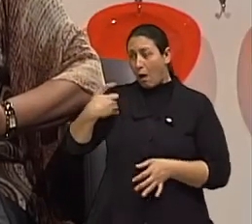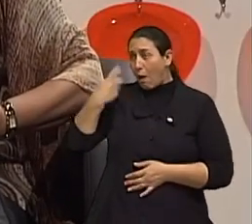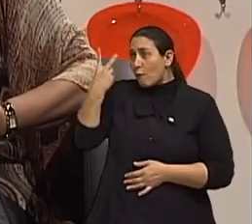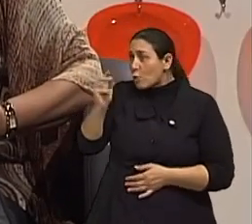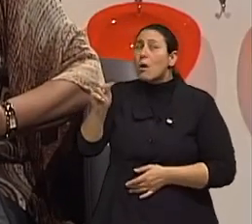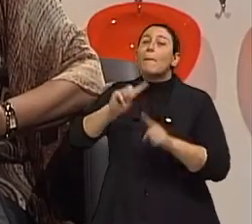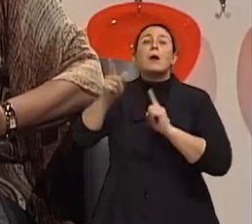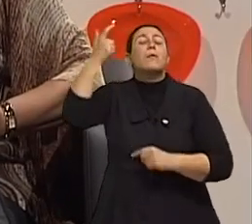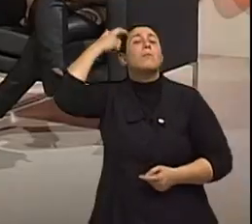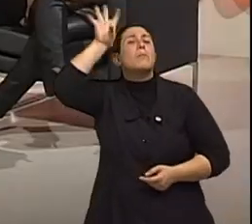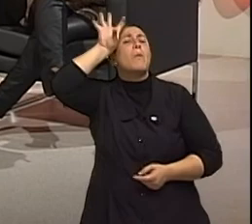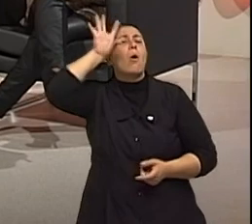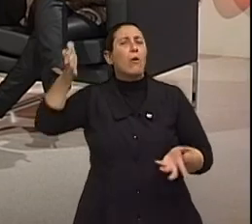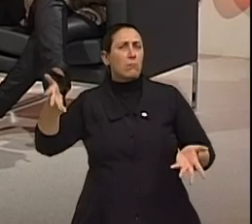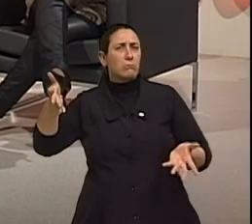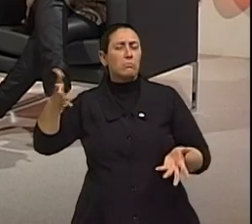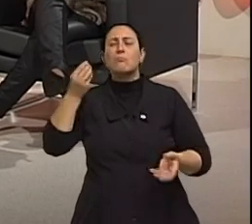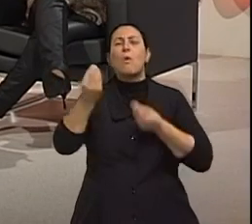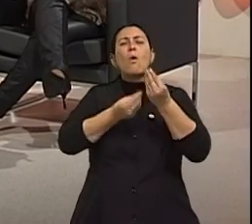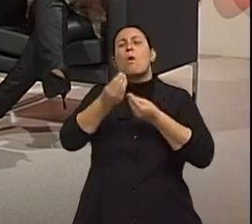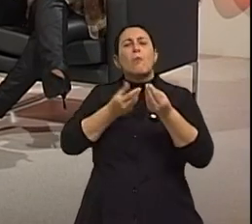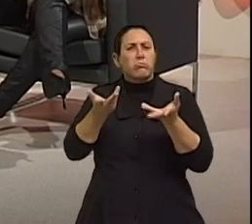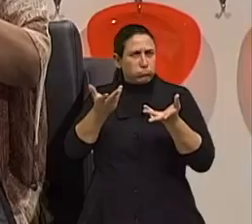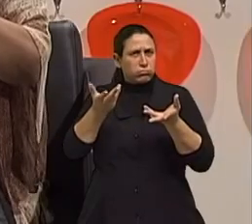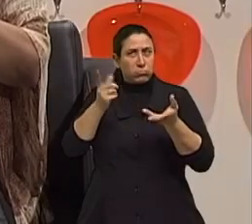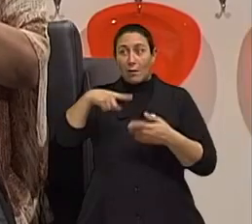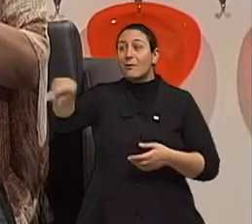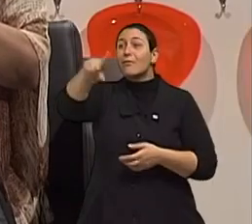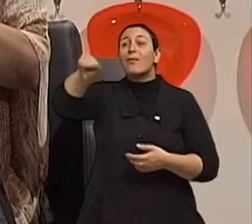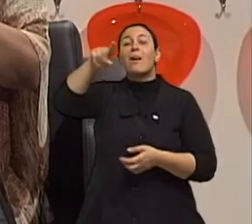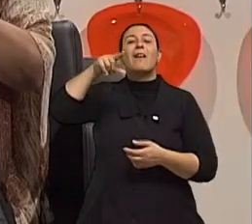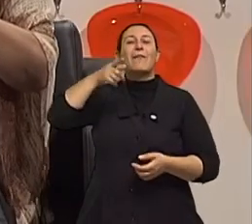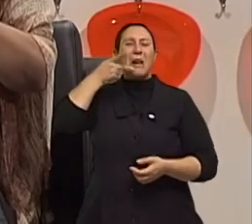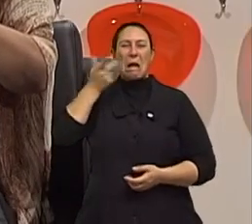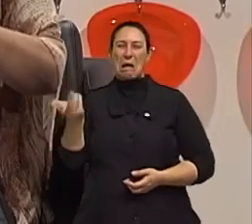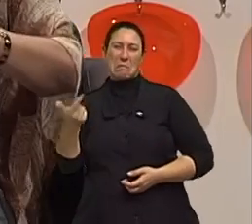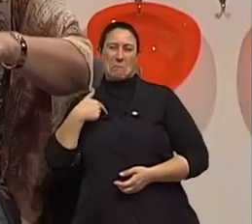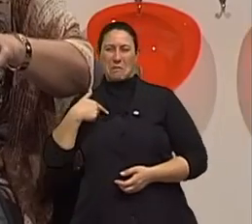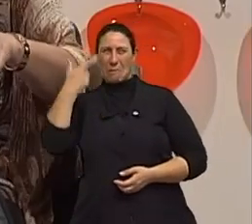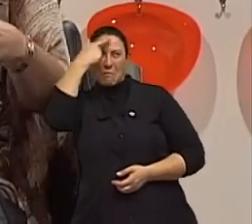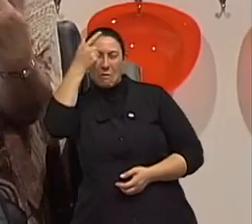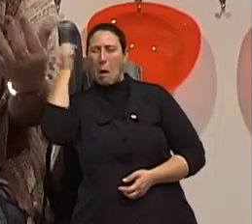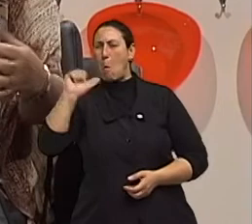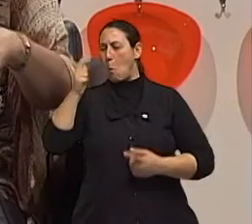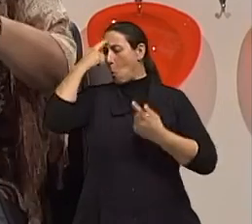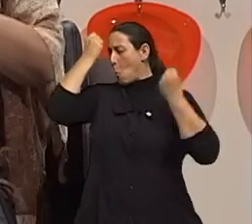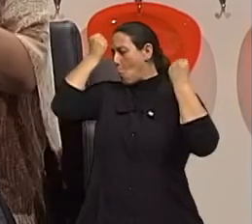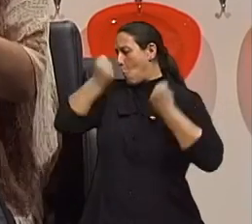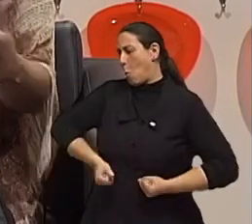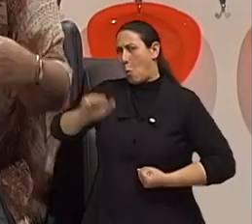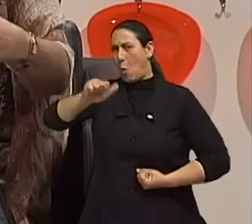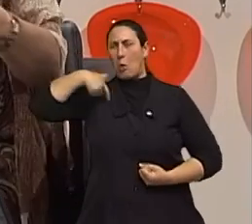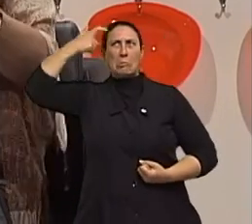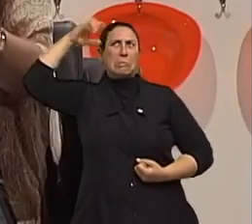né, mas a memória, doutora, lá na universidade, isso é para vocês que estão dizendo assim, ó, aí em casa, não, mas imagina estudar